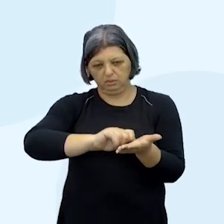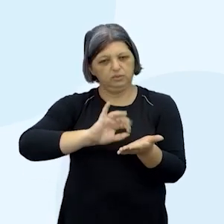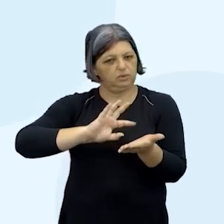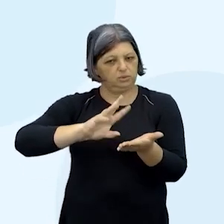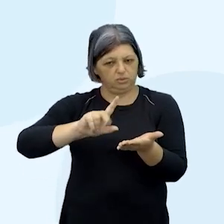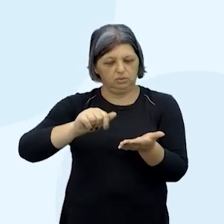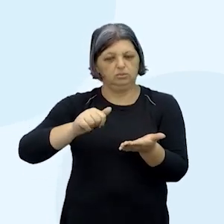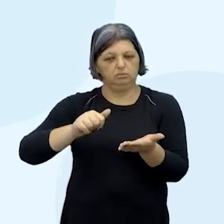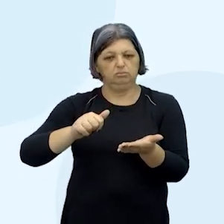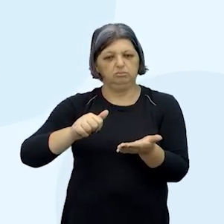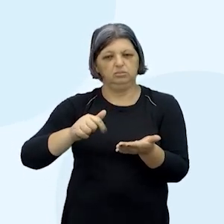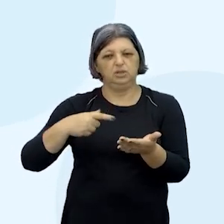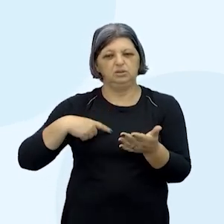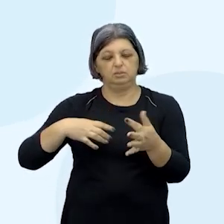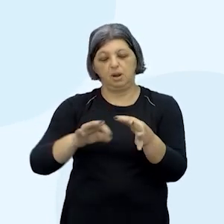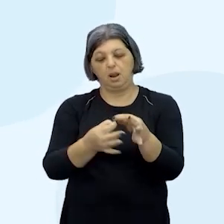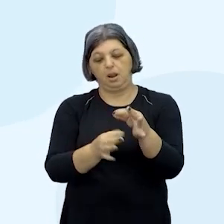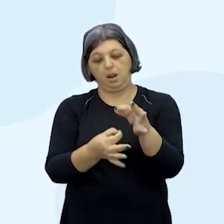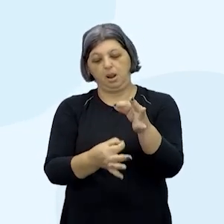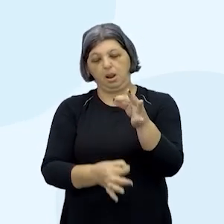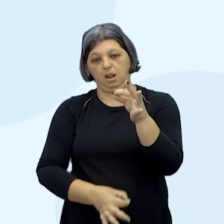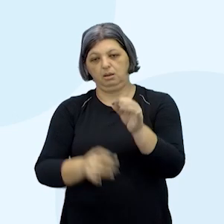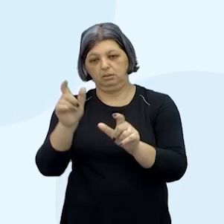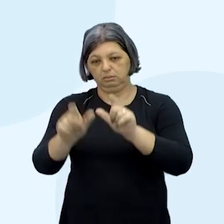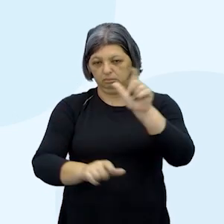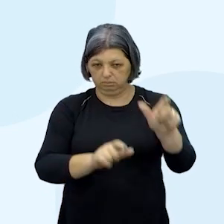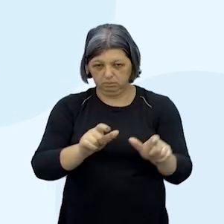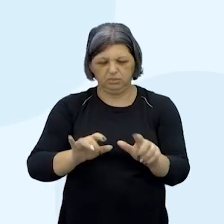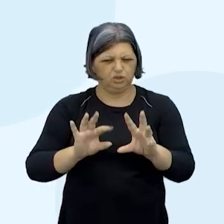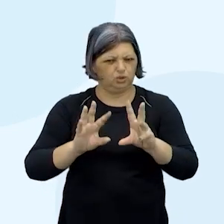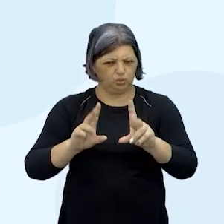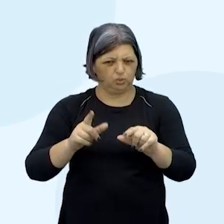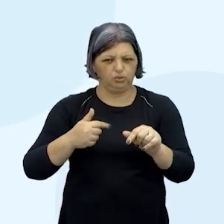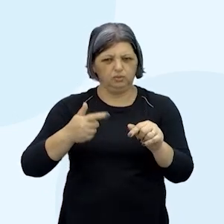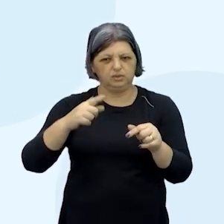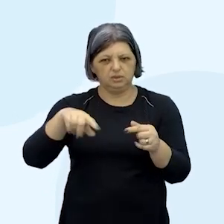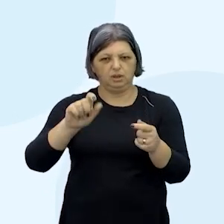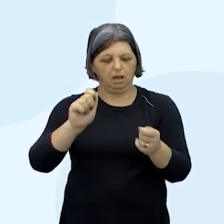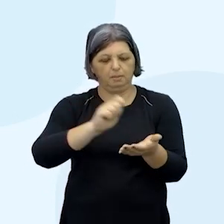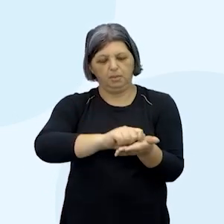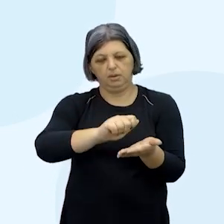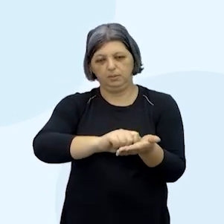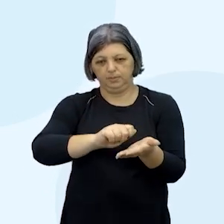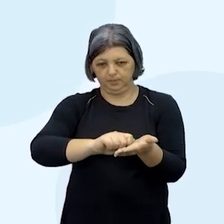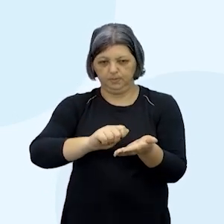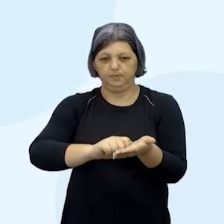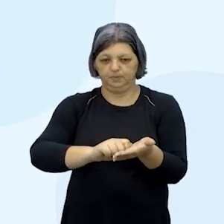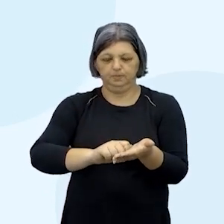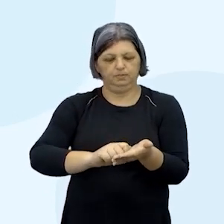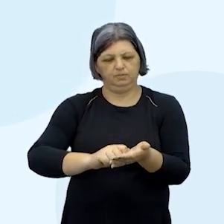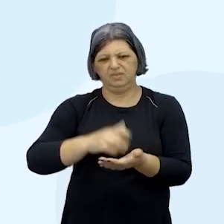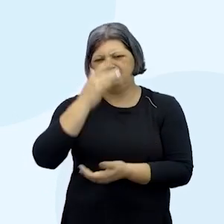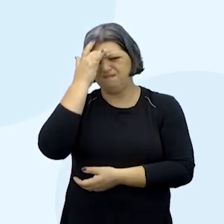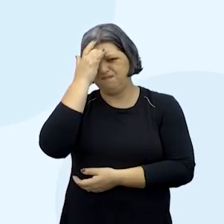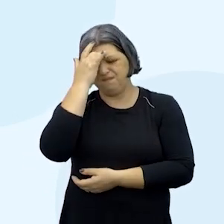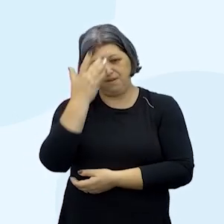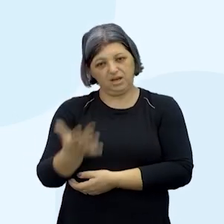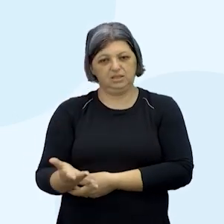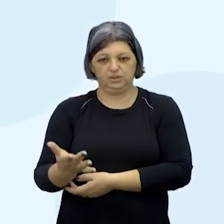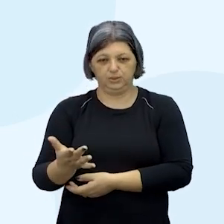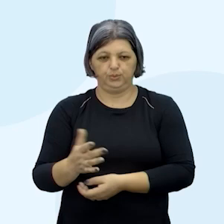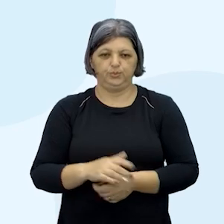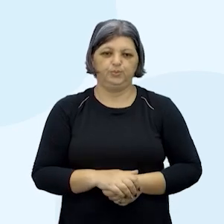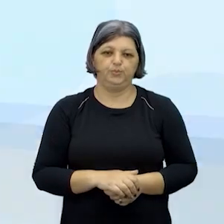todas as vezes eu deixei uma ficha de personalidades é só para encher né eu pedi até emprestado para o site super fácil essa ficha